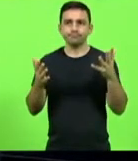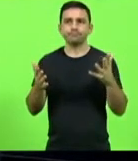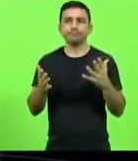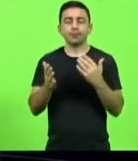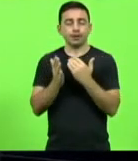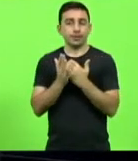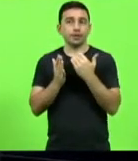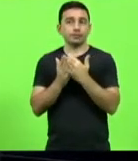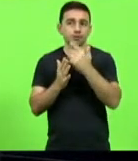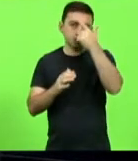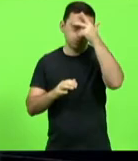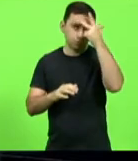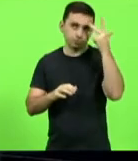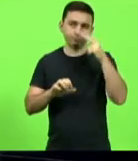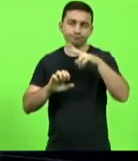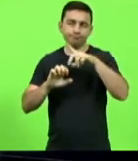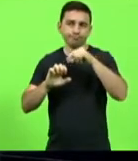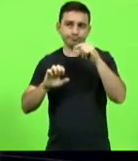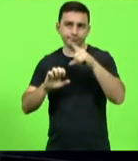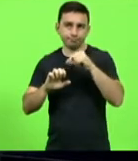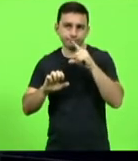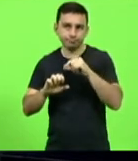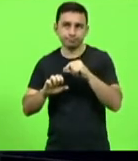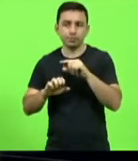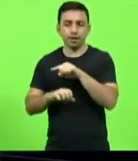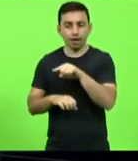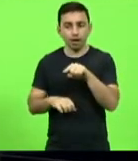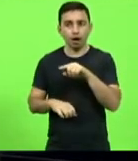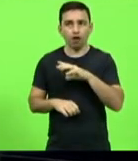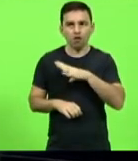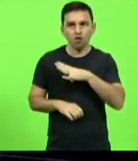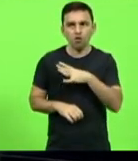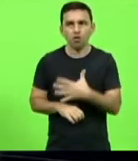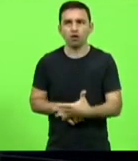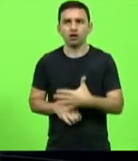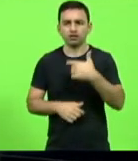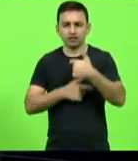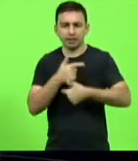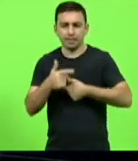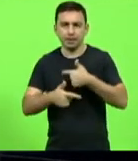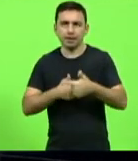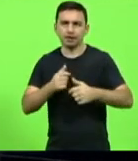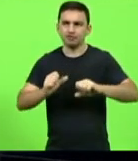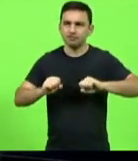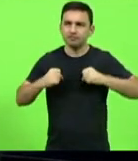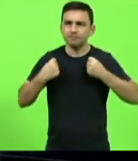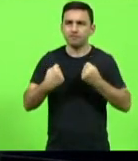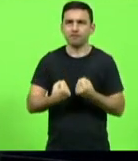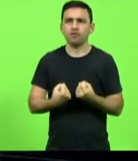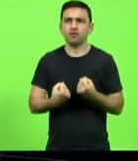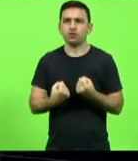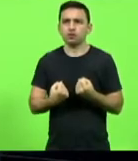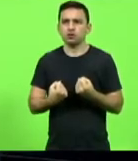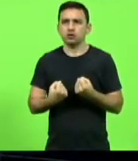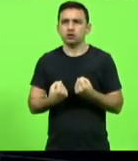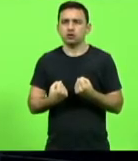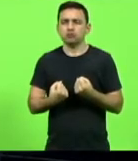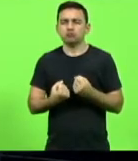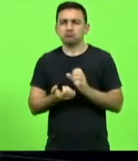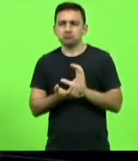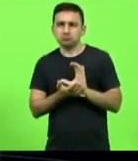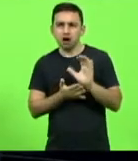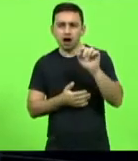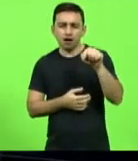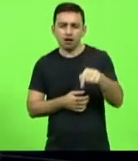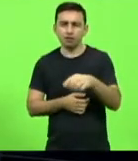empreendedores para que aqueles que tem a coragem aqueles que trabalham se empenham se dedicam e investem aqui em Santa Catarina